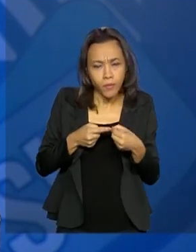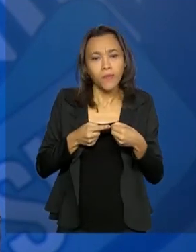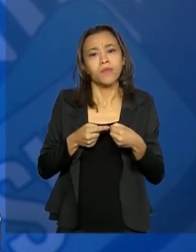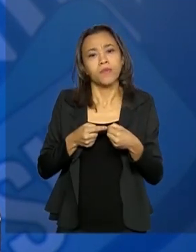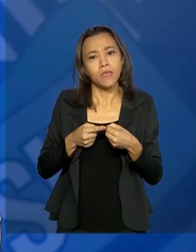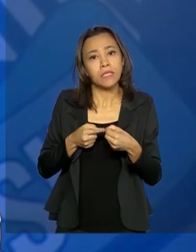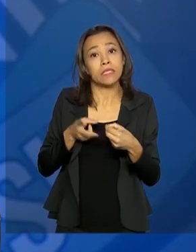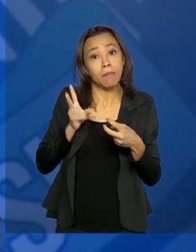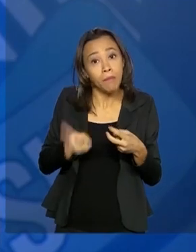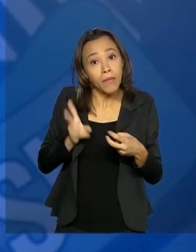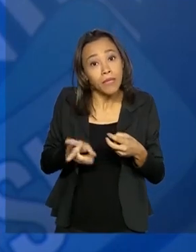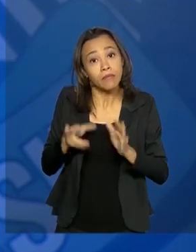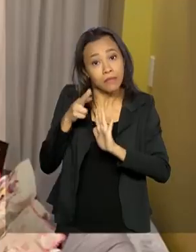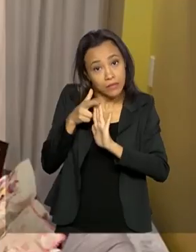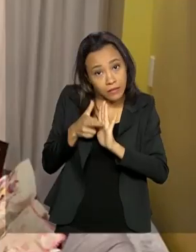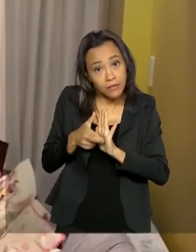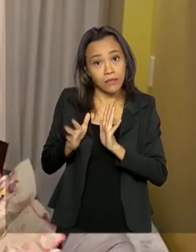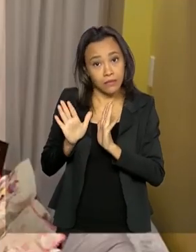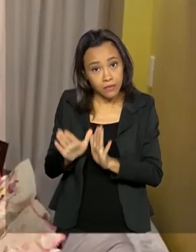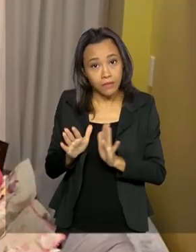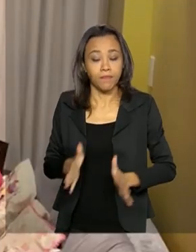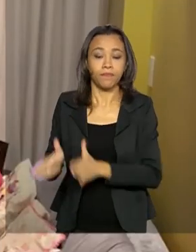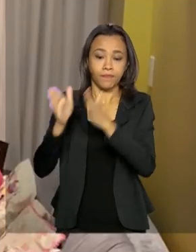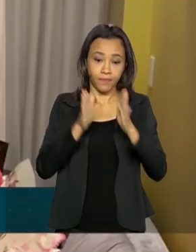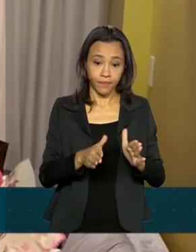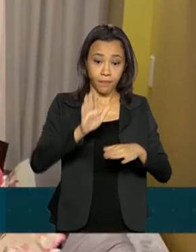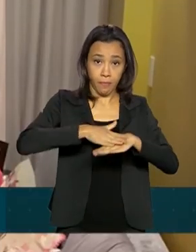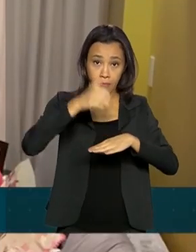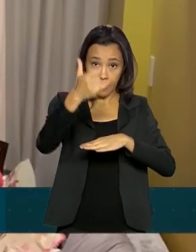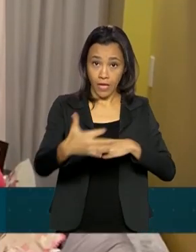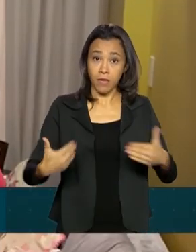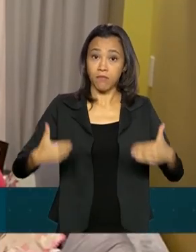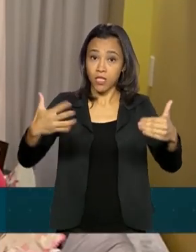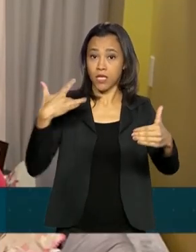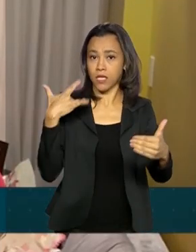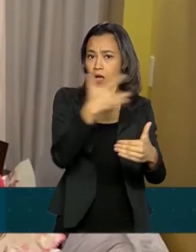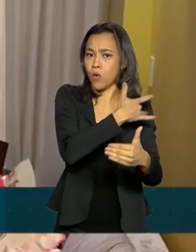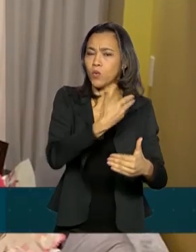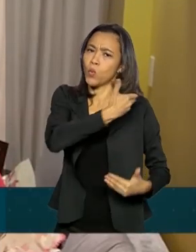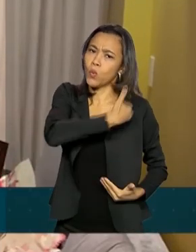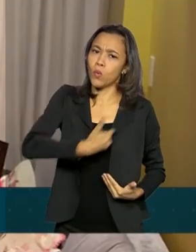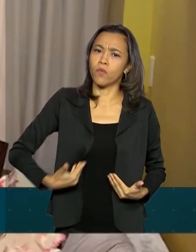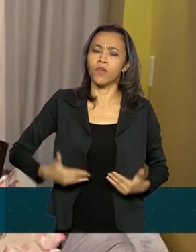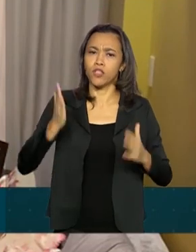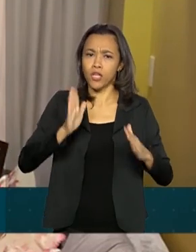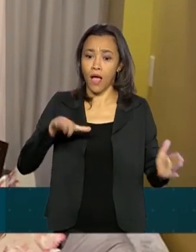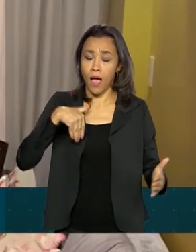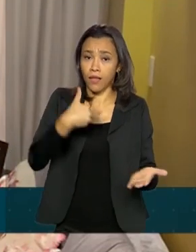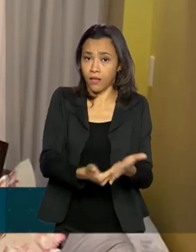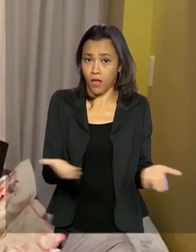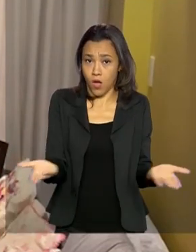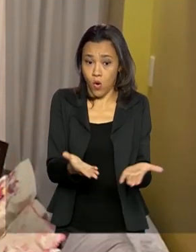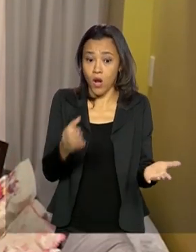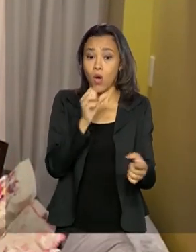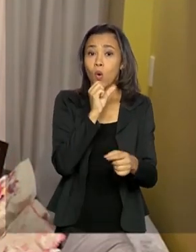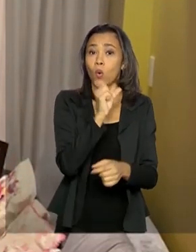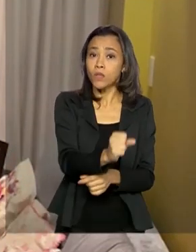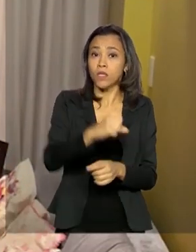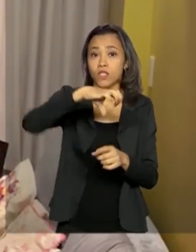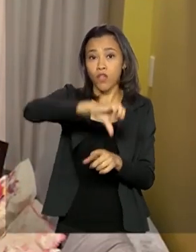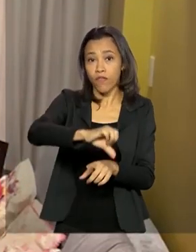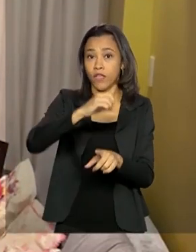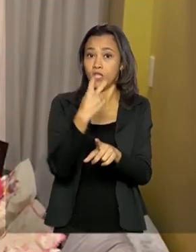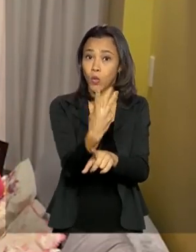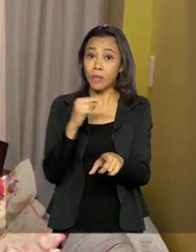mesmo comportamento. Segundo o Ministério da Saúde, o governo já distribuiu até o momento 892